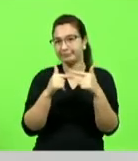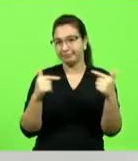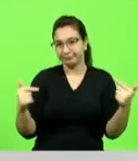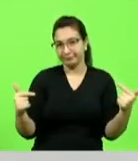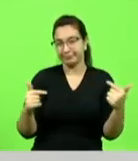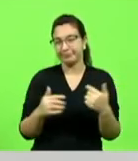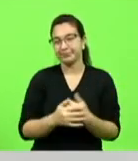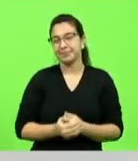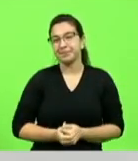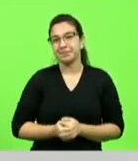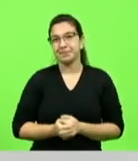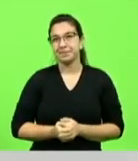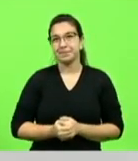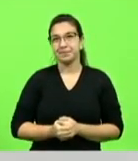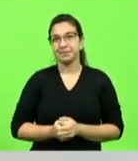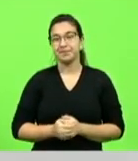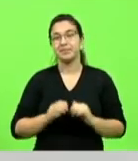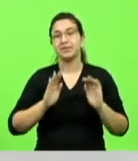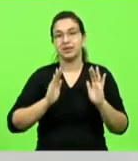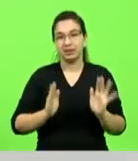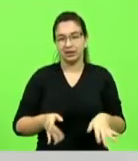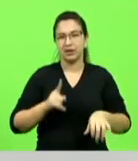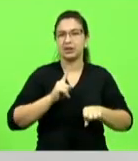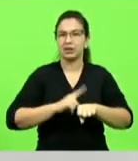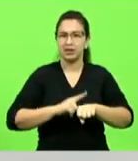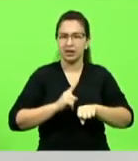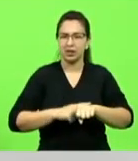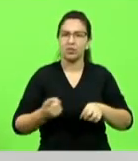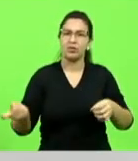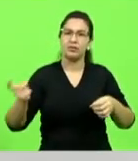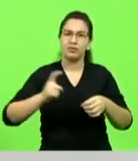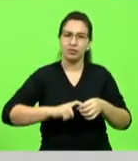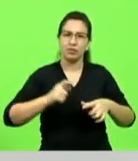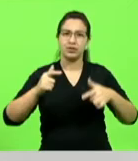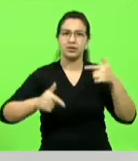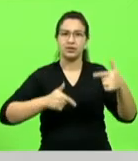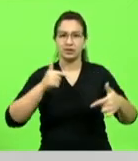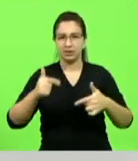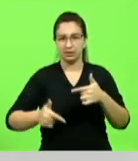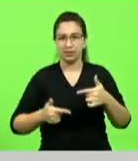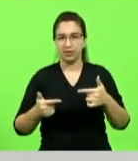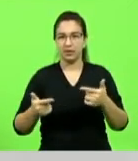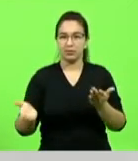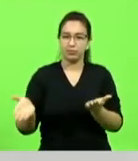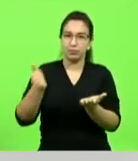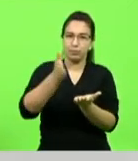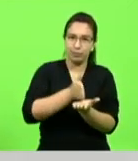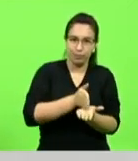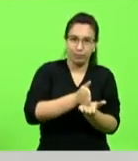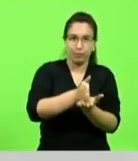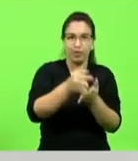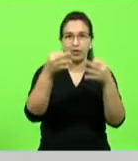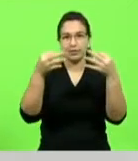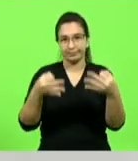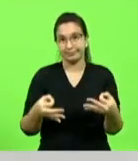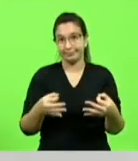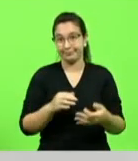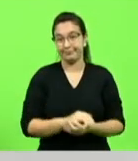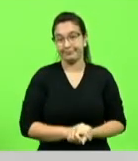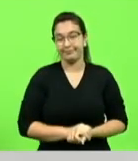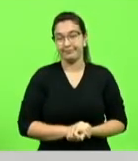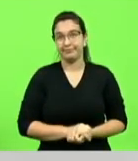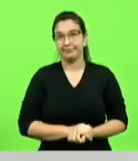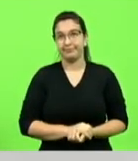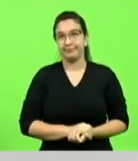então já está mais do que na hora de Santa Catarina voltar a trabalhar e vir para os trilhos né está mais do que na hora